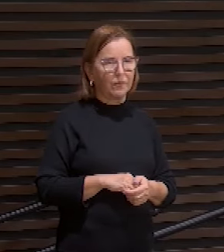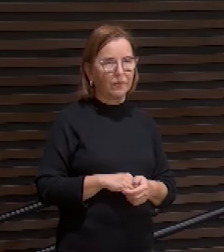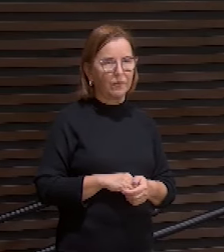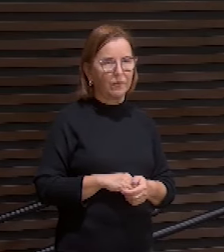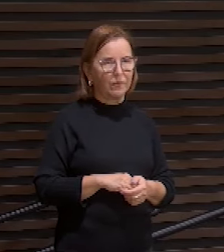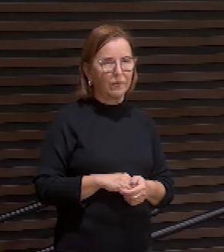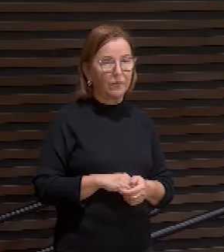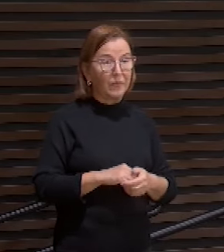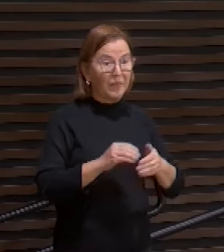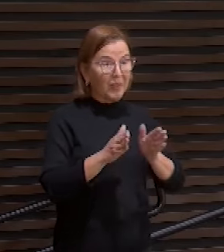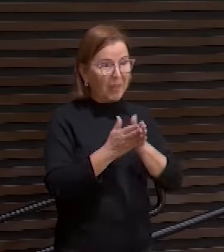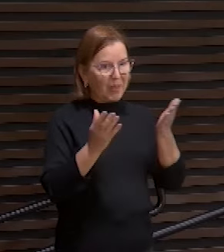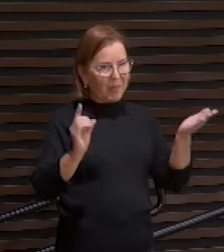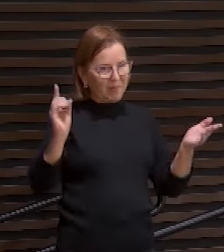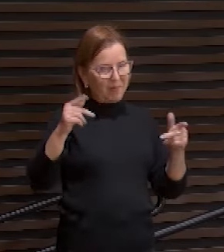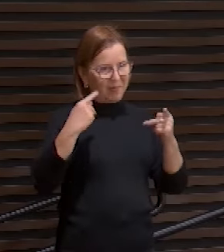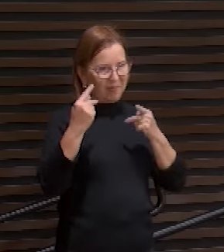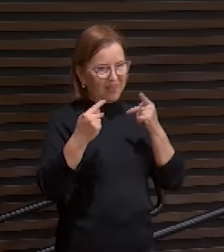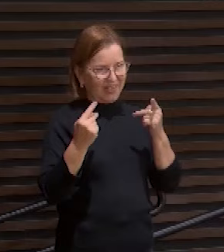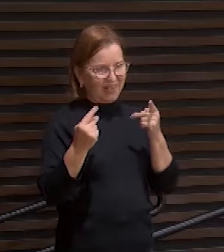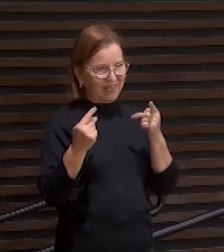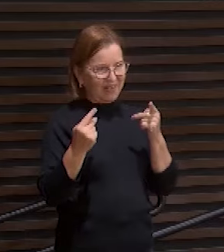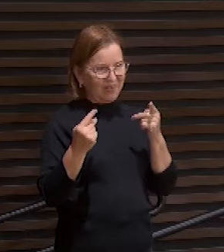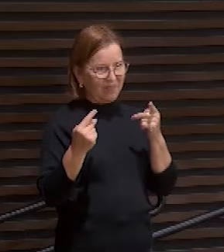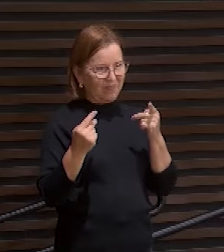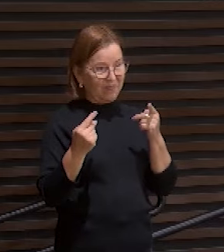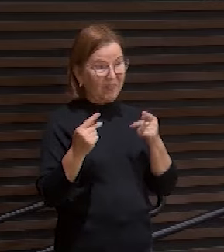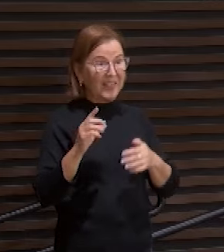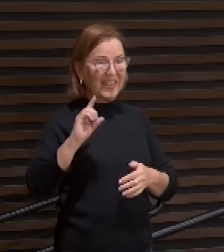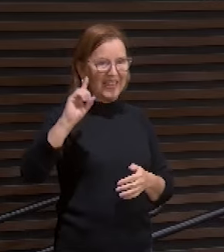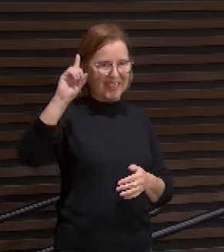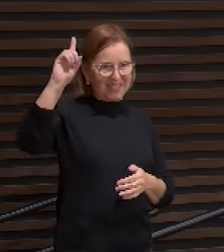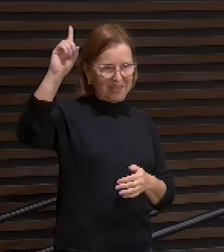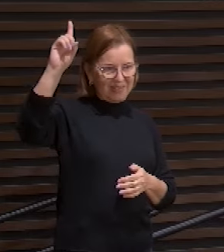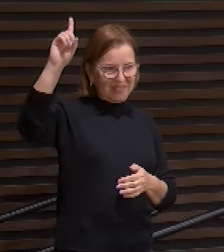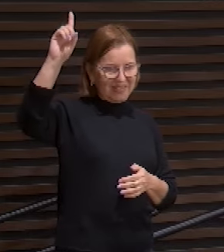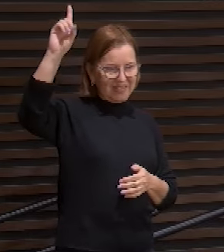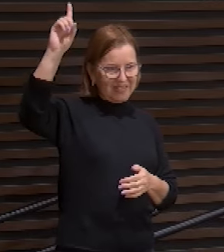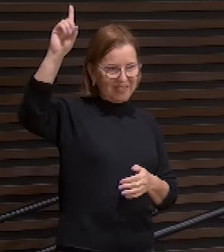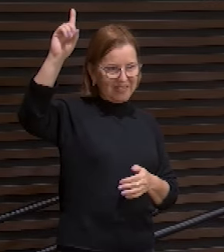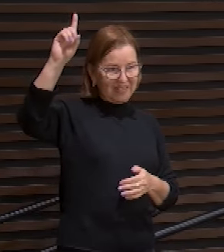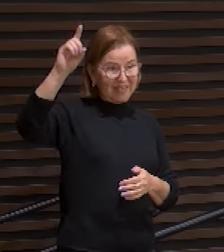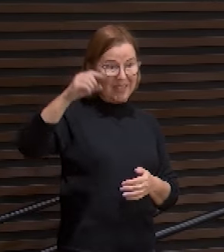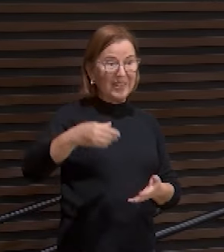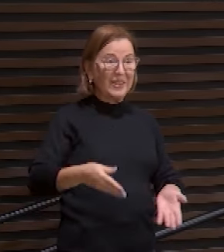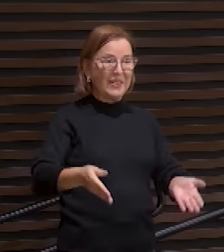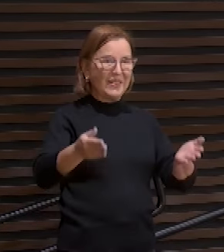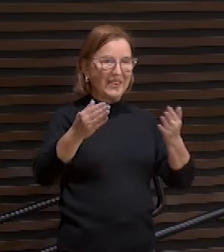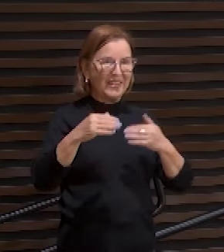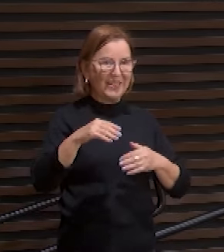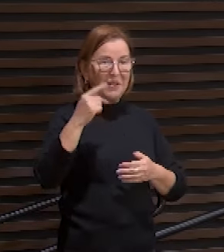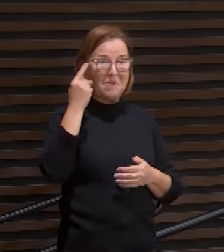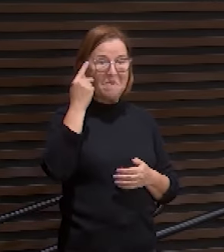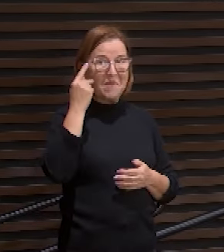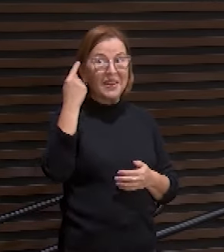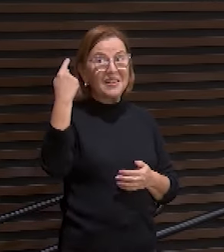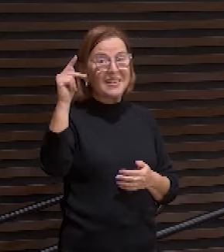a bíblia diz meus irmãos que Deus nos deu para o filho